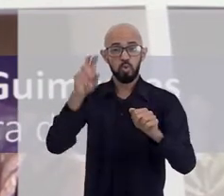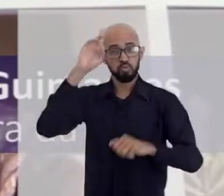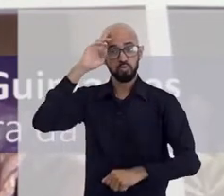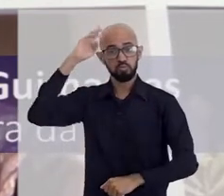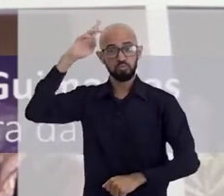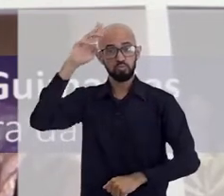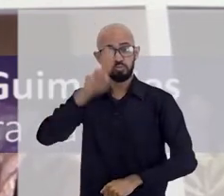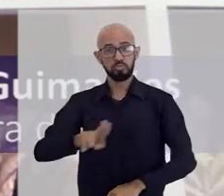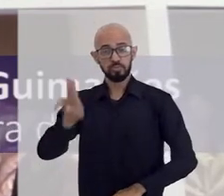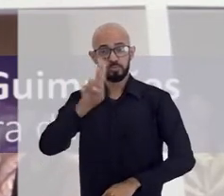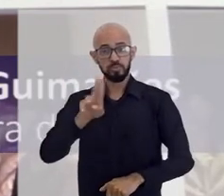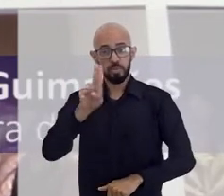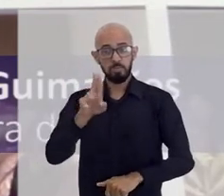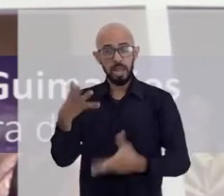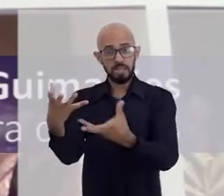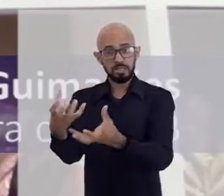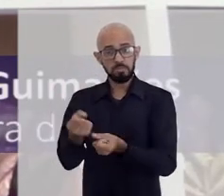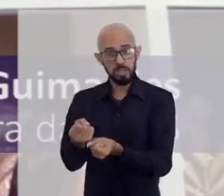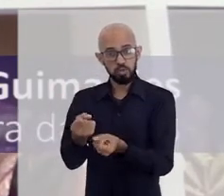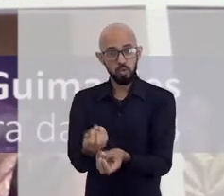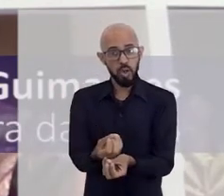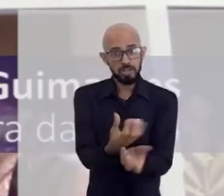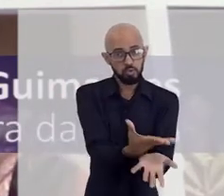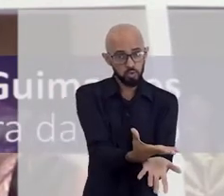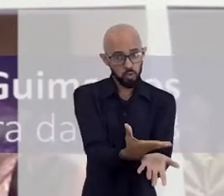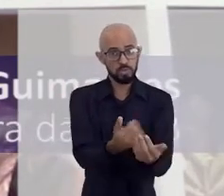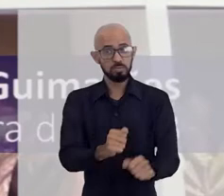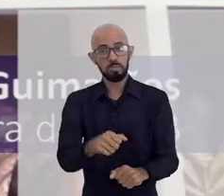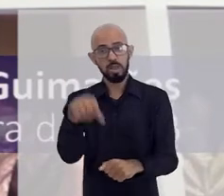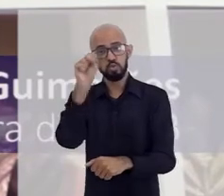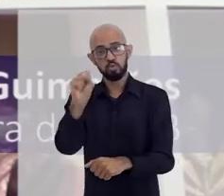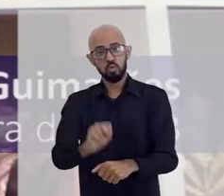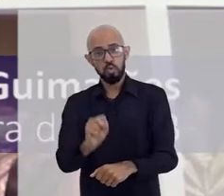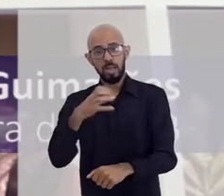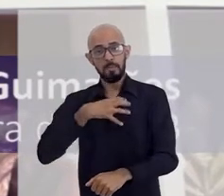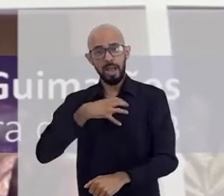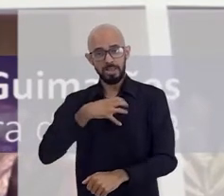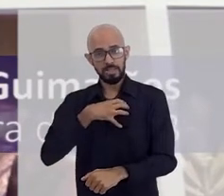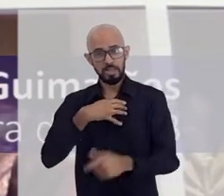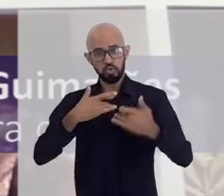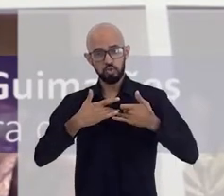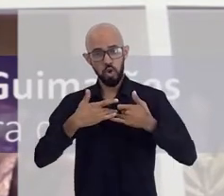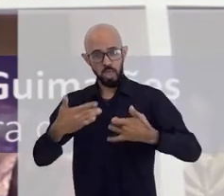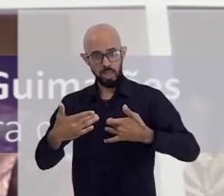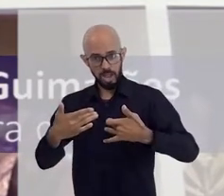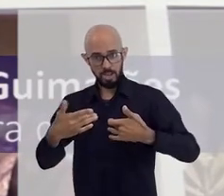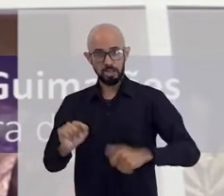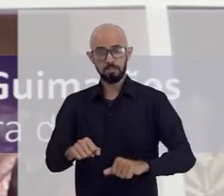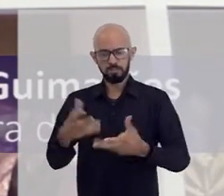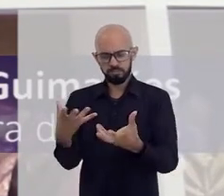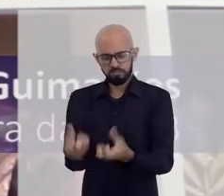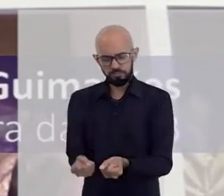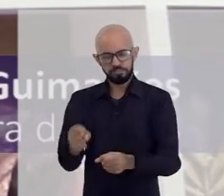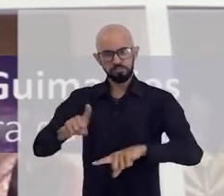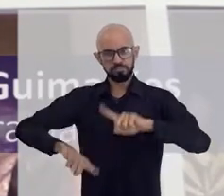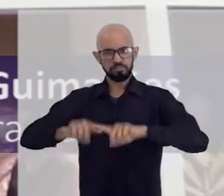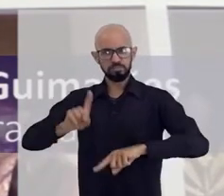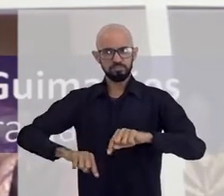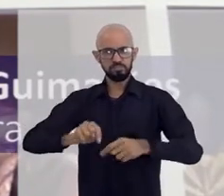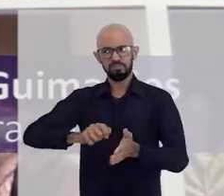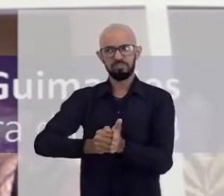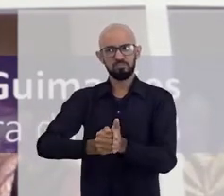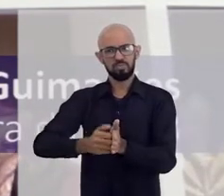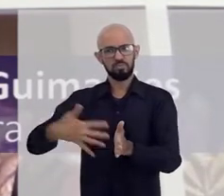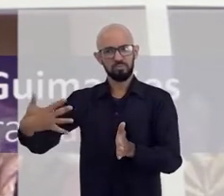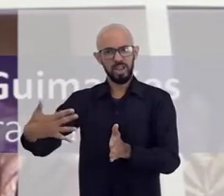para recebimento de doações, intitulada Ação Sul da Bahia Solidária, que recebeu doações em materiais enviados